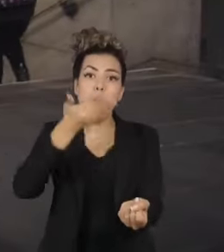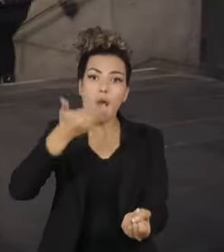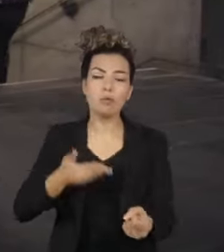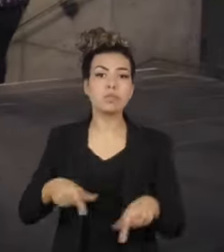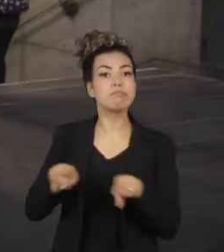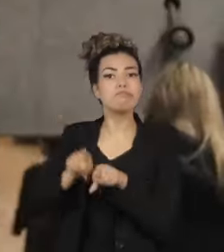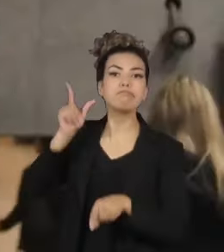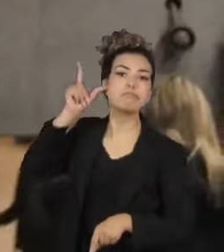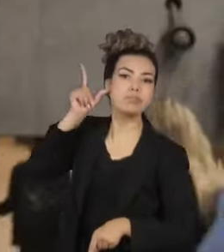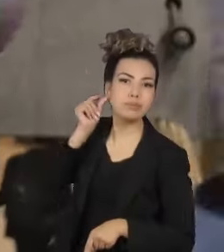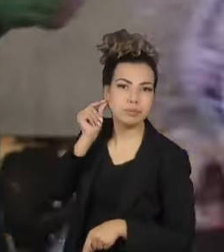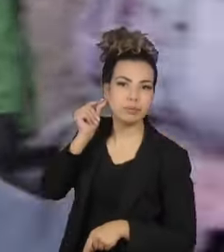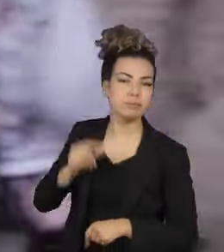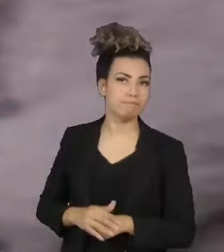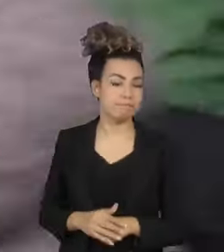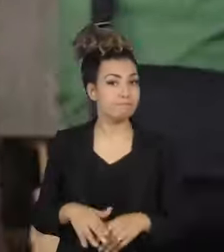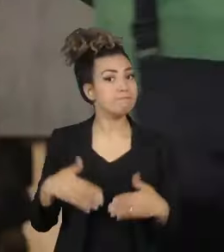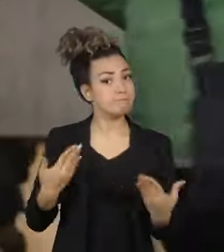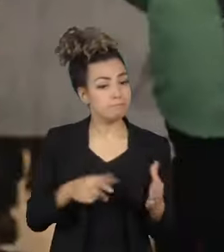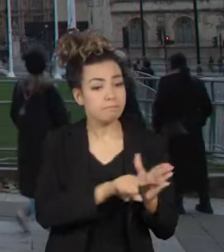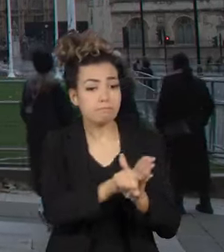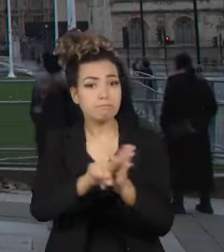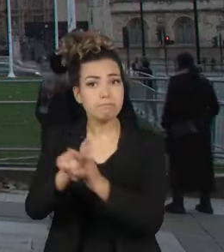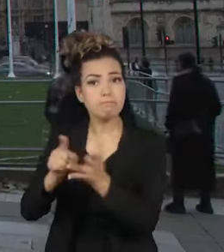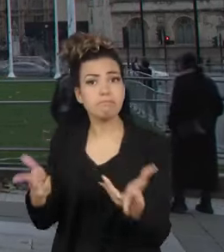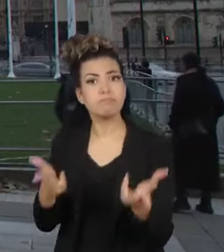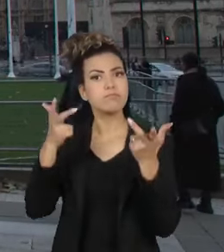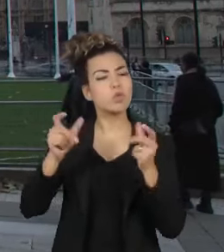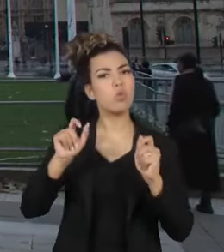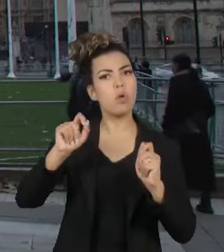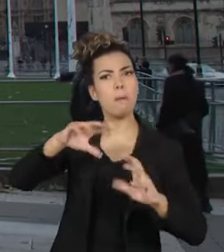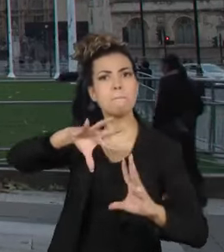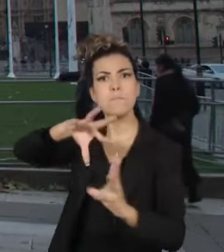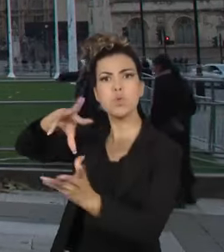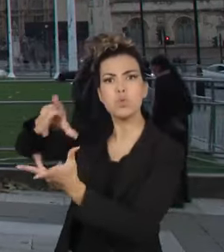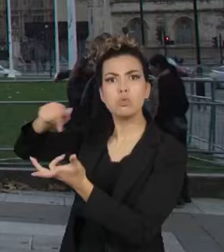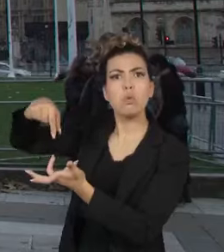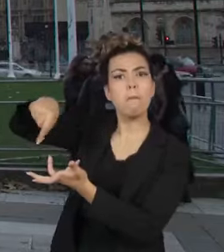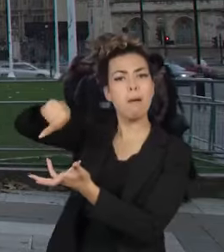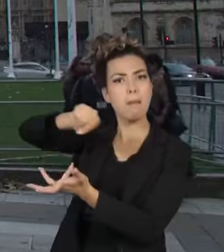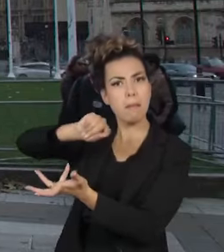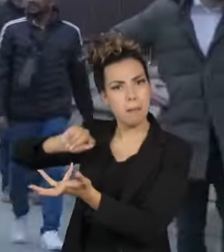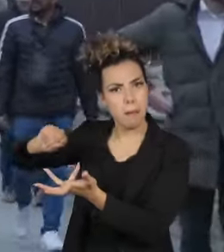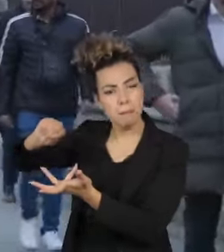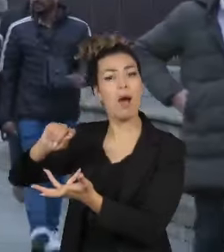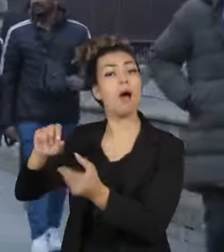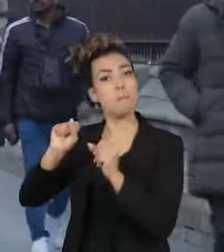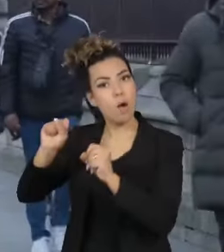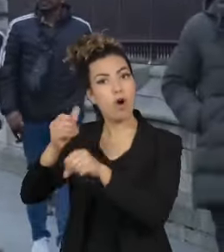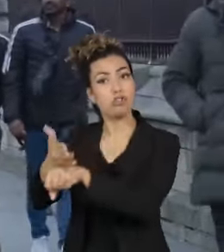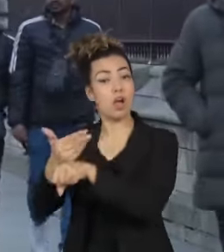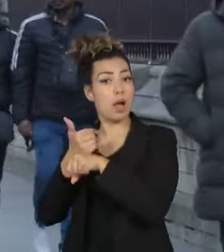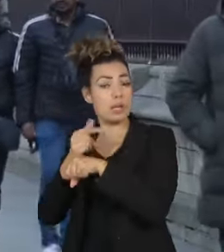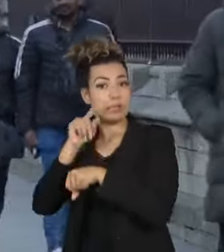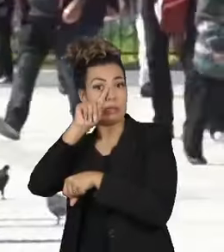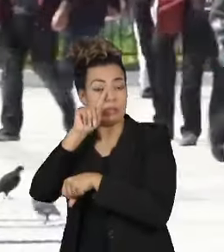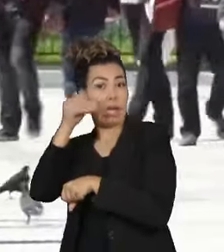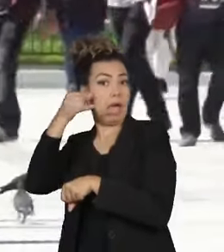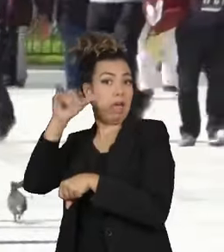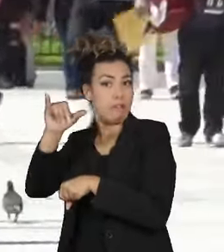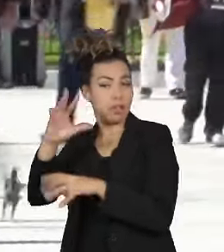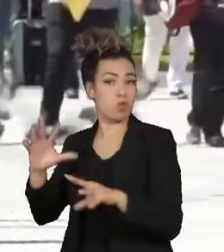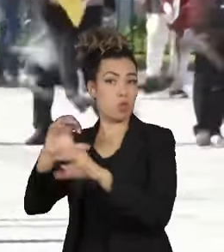revelou ainda que, enquanto no mundo o índice médio de casos atribuídos a fatores modificáveis é de 40%,